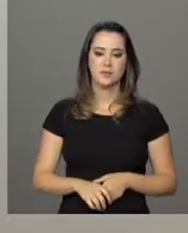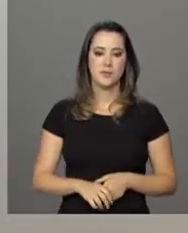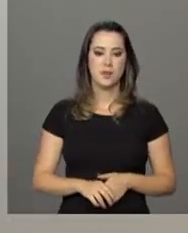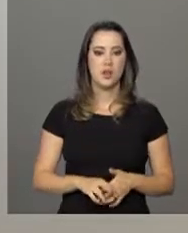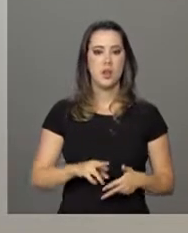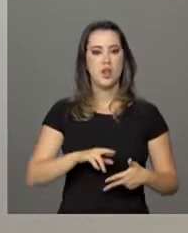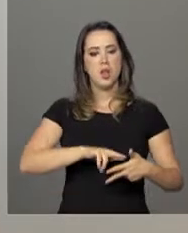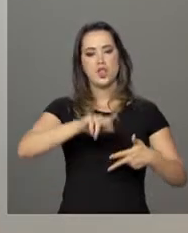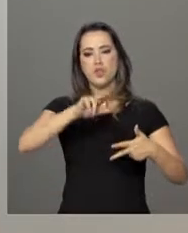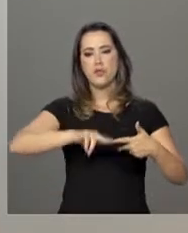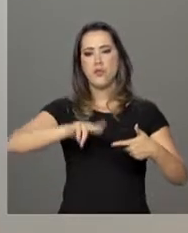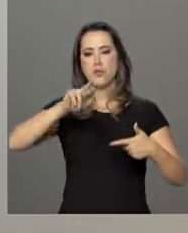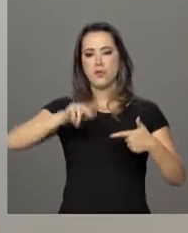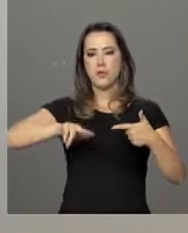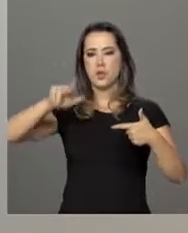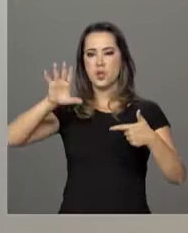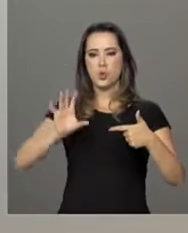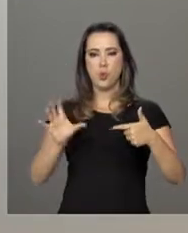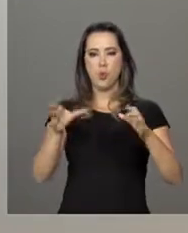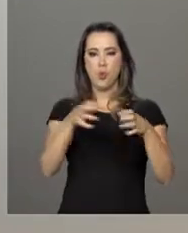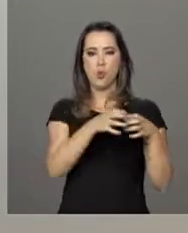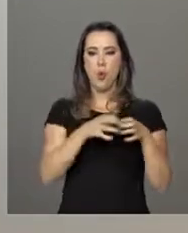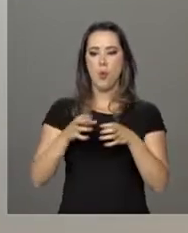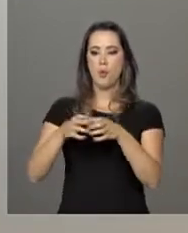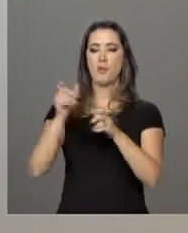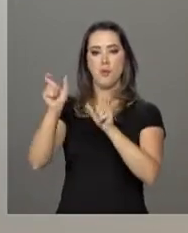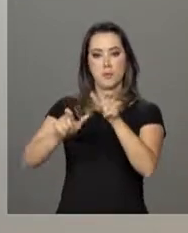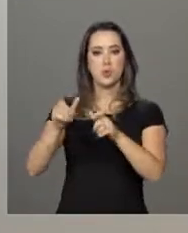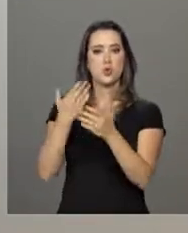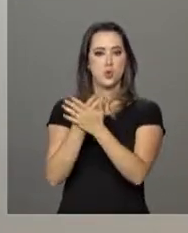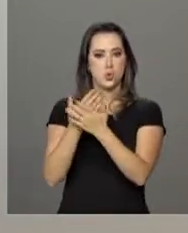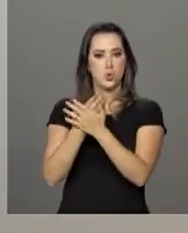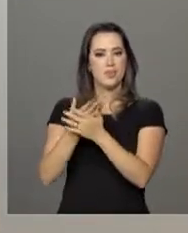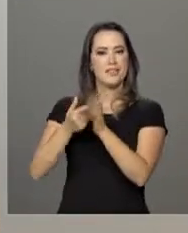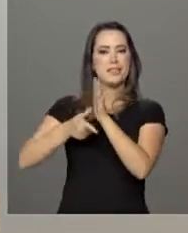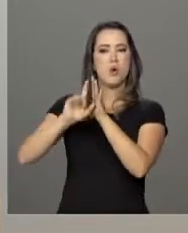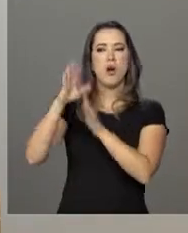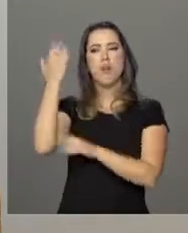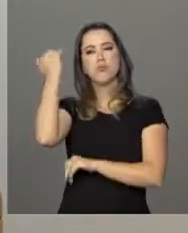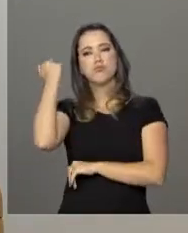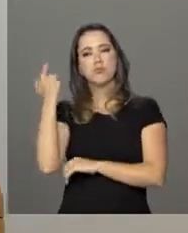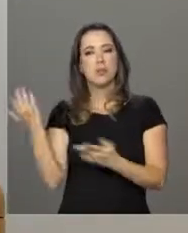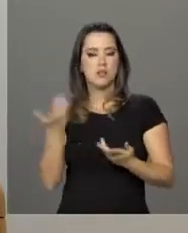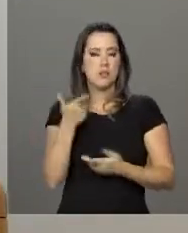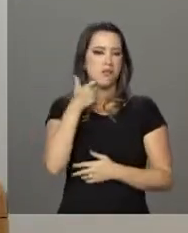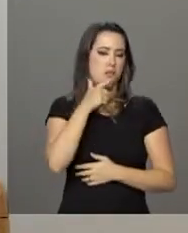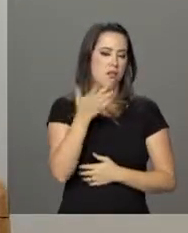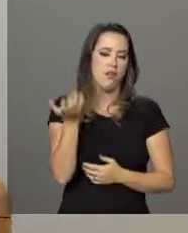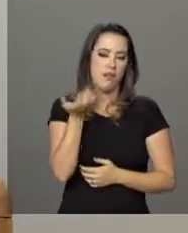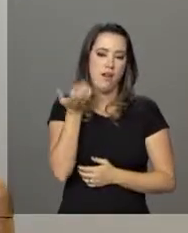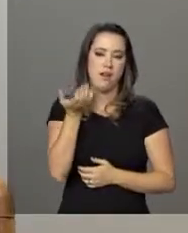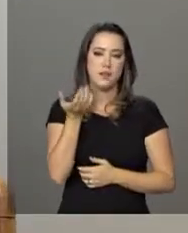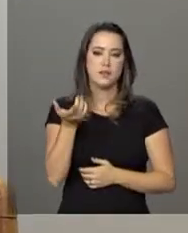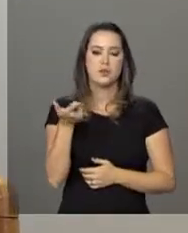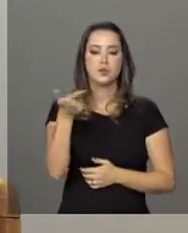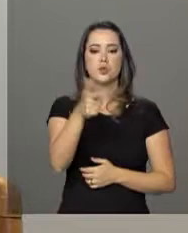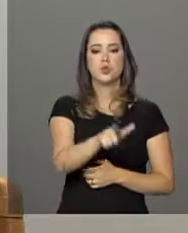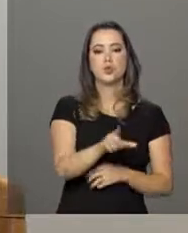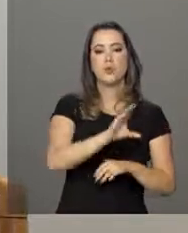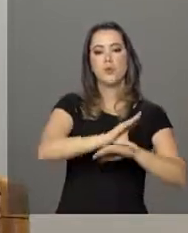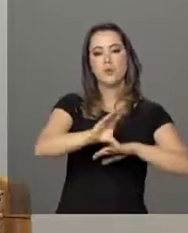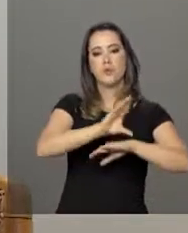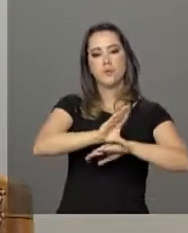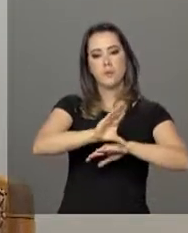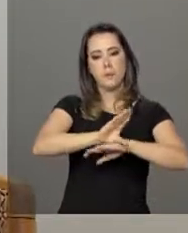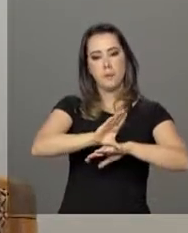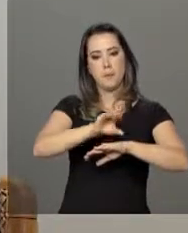variação de público, a gente tem também pessoas que estudaram há muitos anos e que gostariam de, por exemplo, cursar